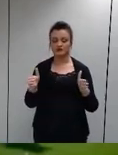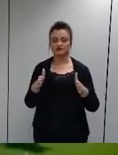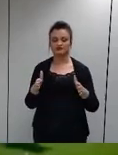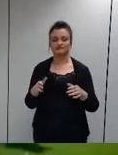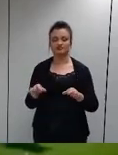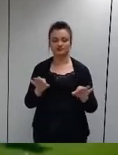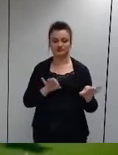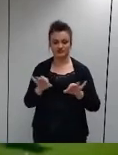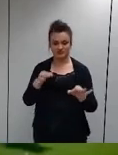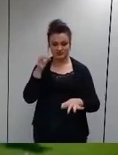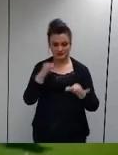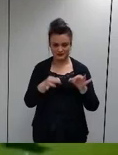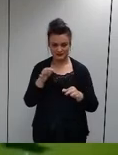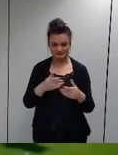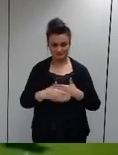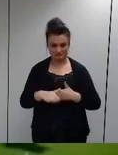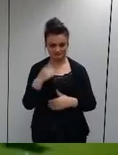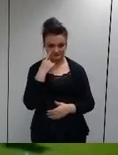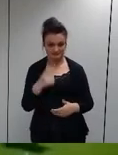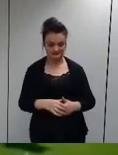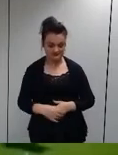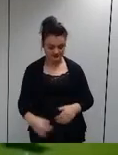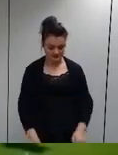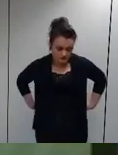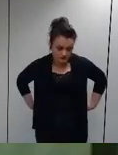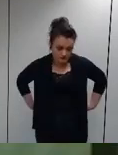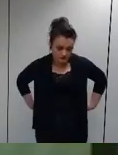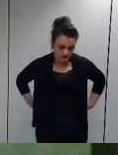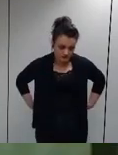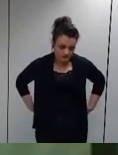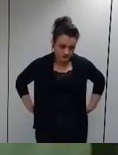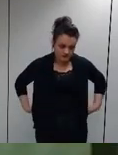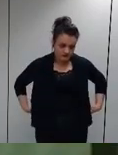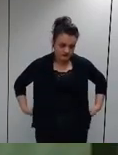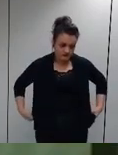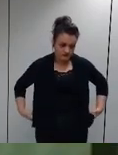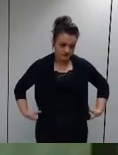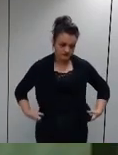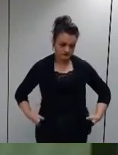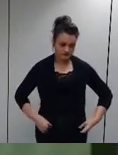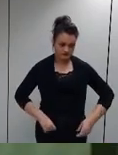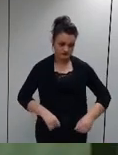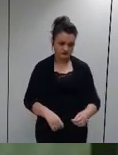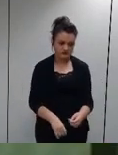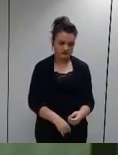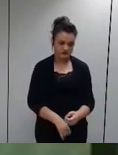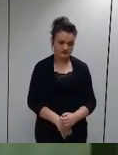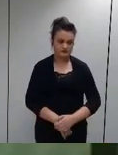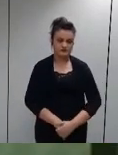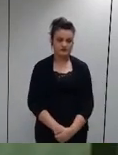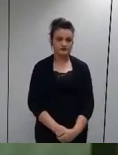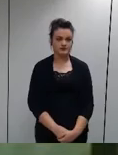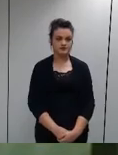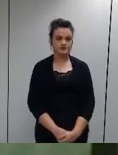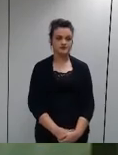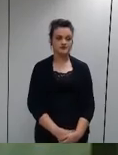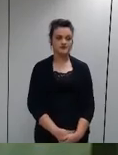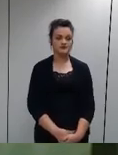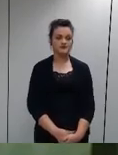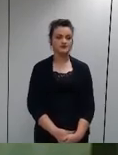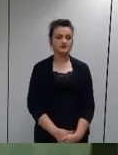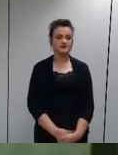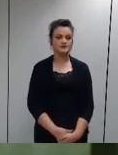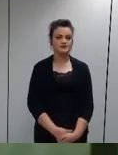aplicativos nos celulares que cada vez são mais eficazes. A mediação do painel foi feita pela assessora de qualidade de vida do